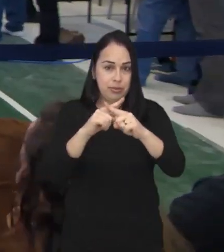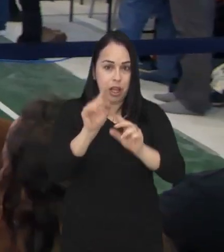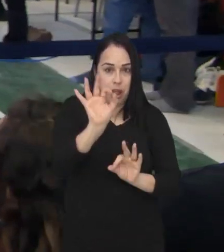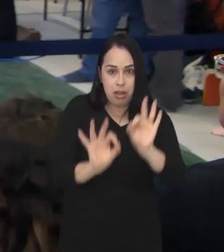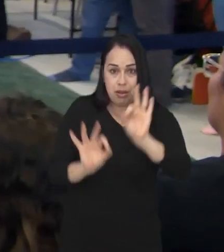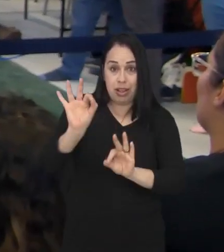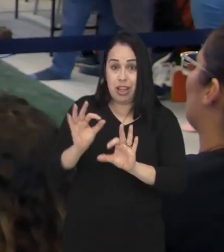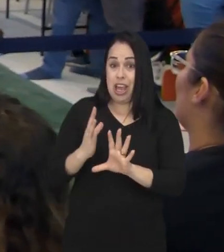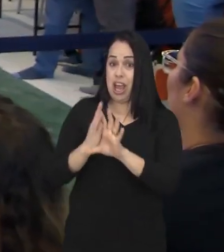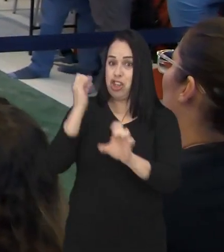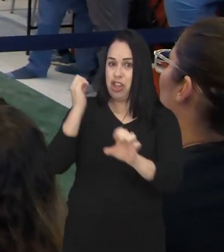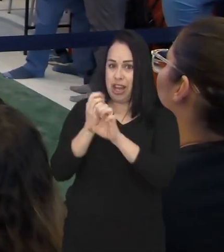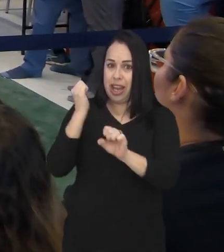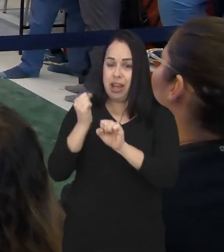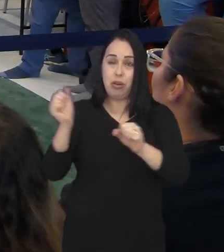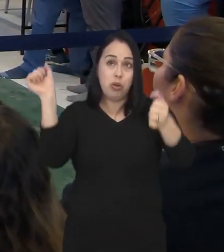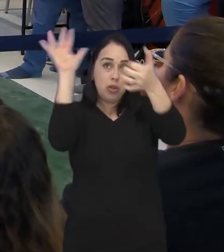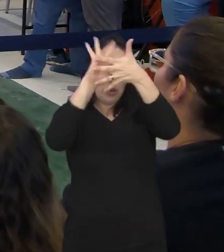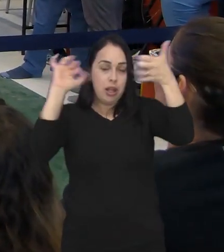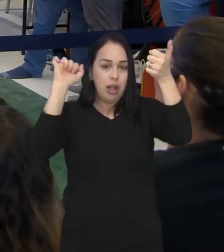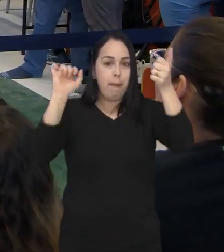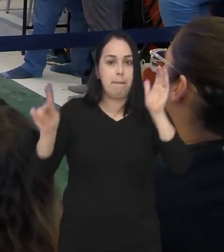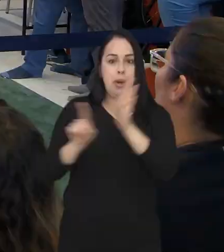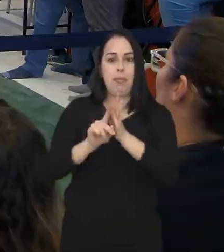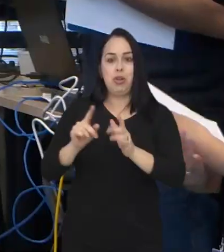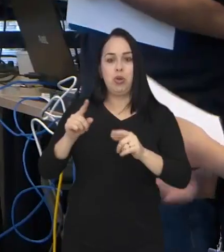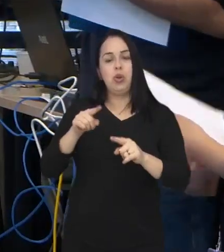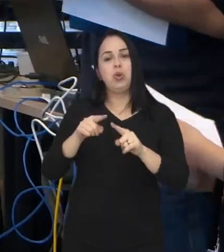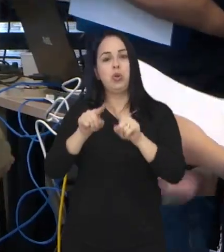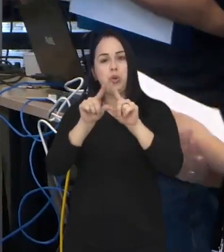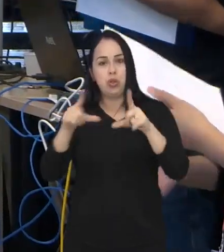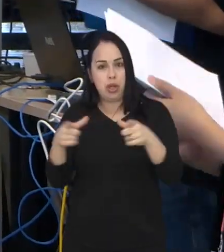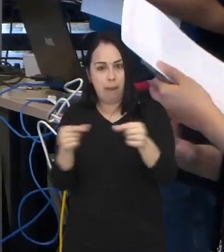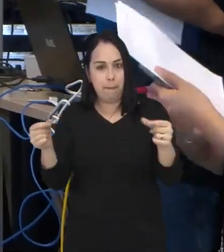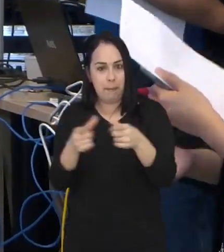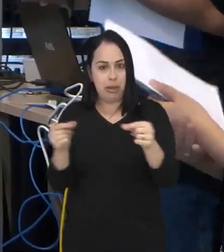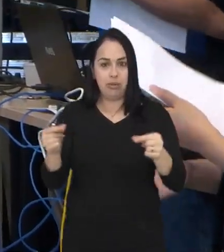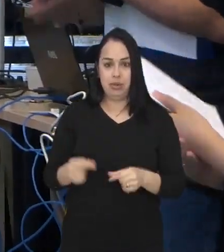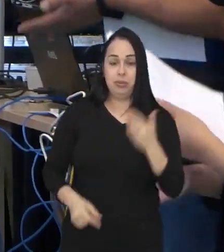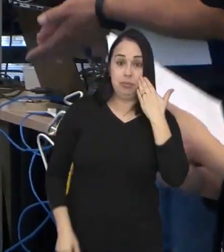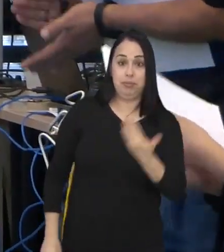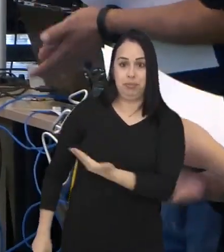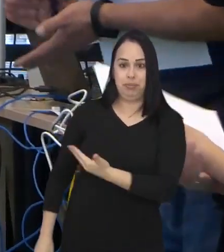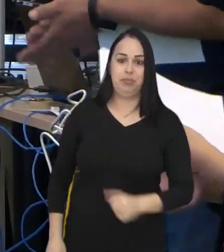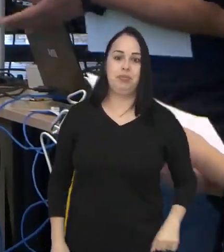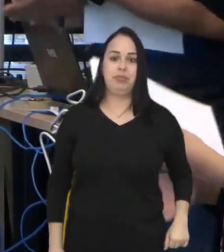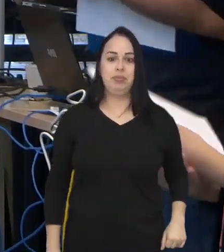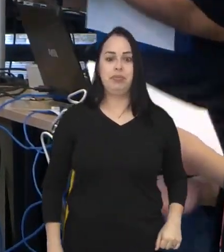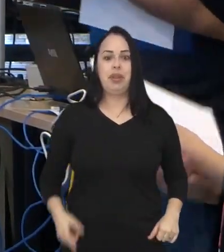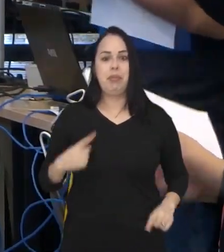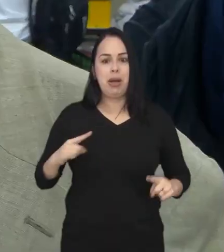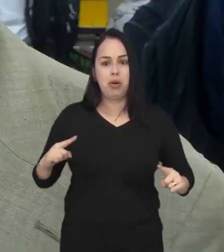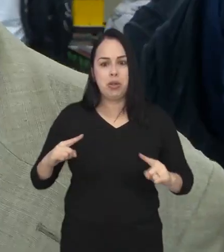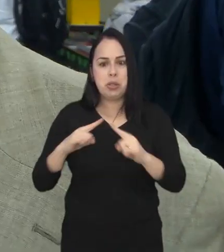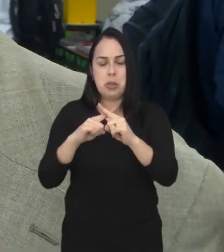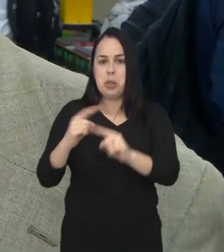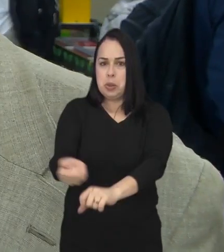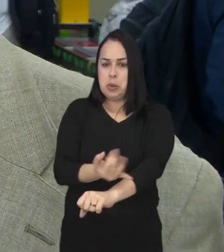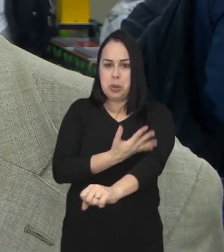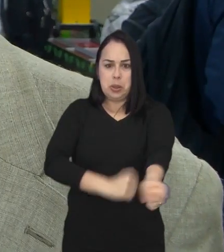organizada por um dos principais engenheiros espaciais do Japão e especialista em robótica, Kazuya Yoshida.